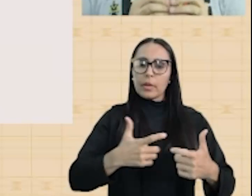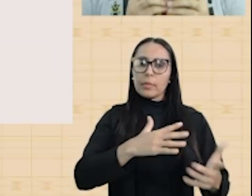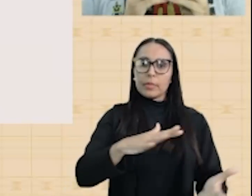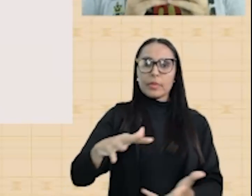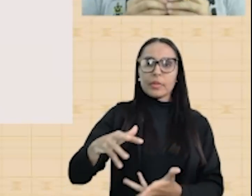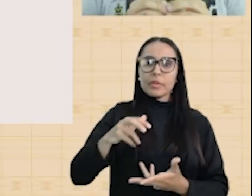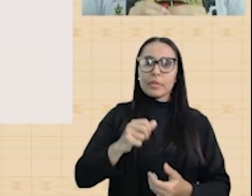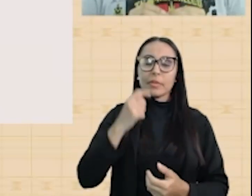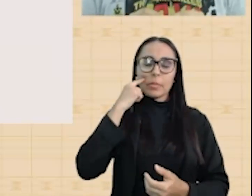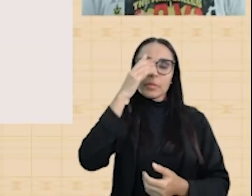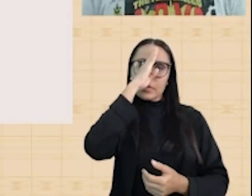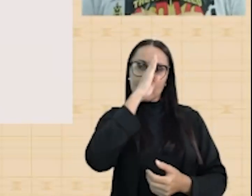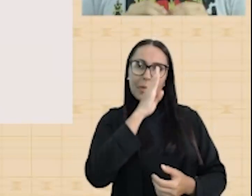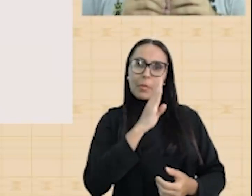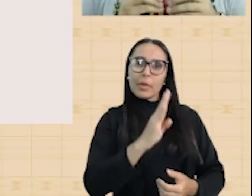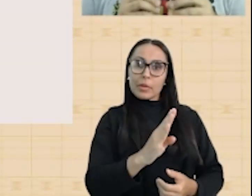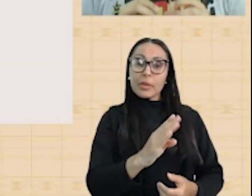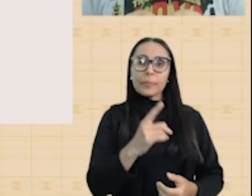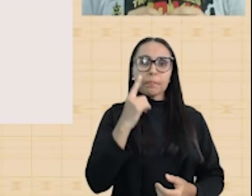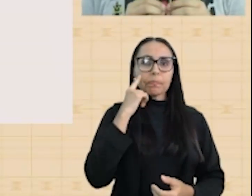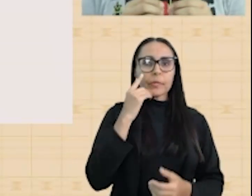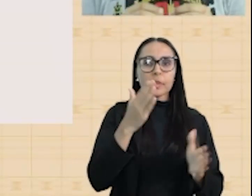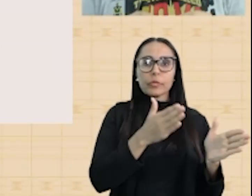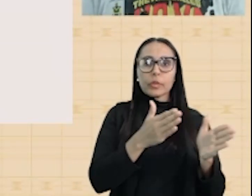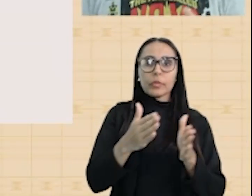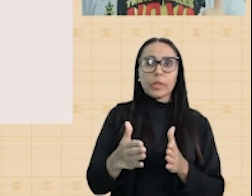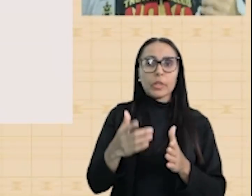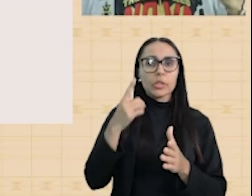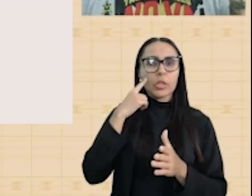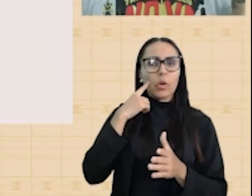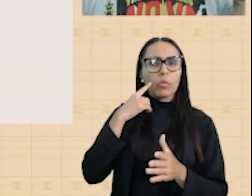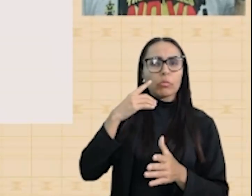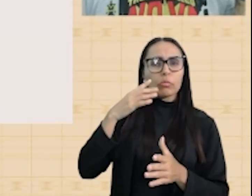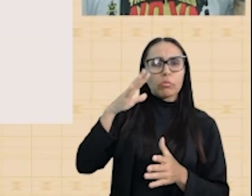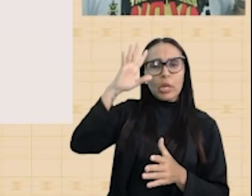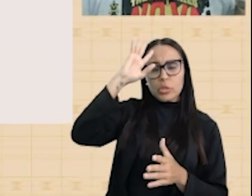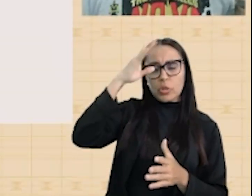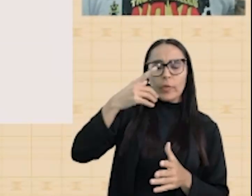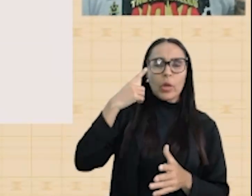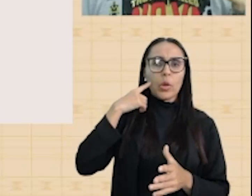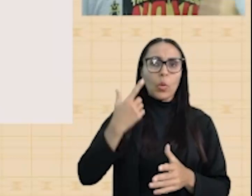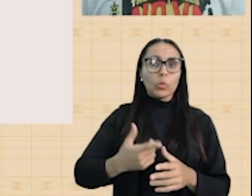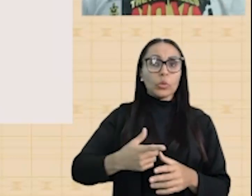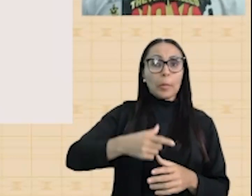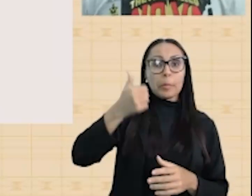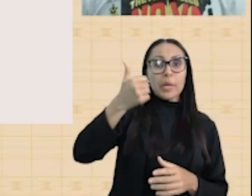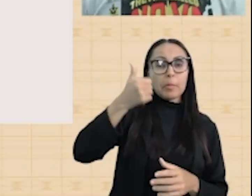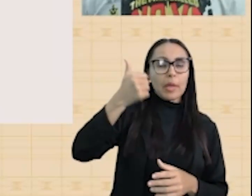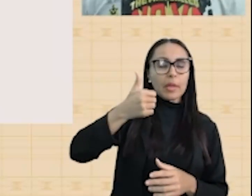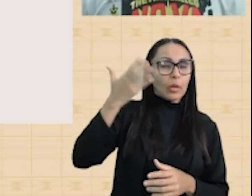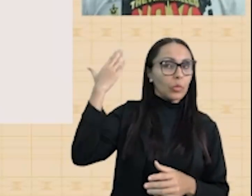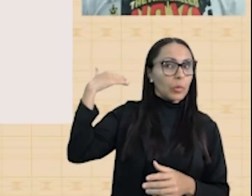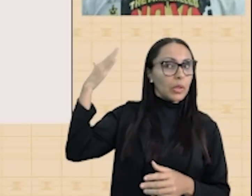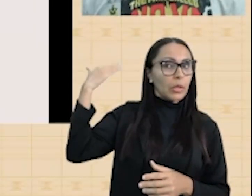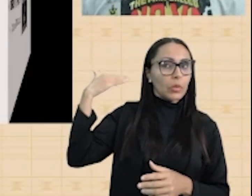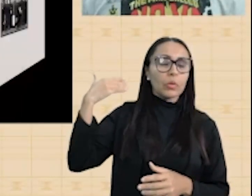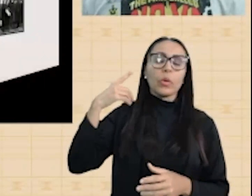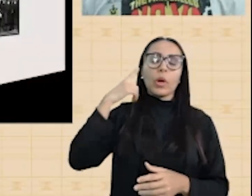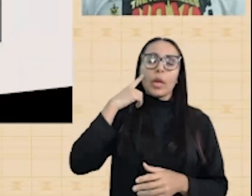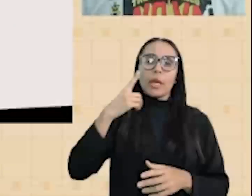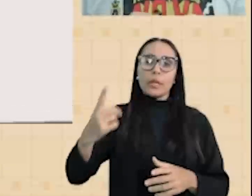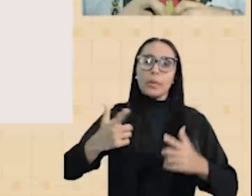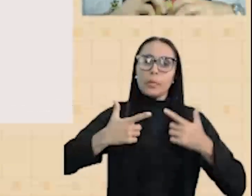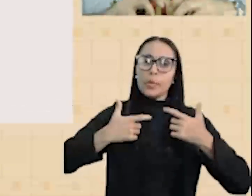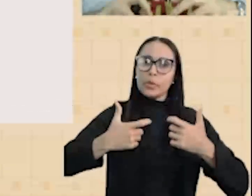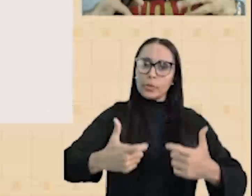estão principalmente em questões que não foram resolvidas ao final da Primeira e no período entre